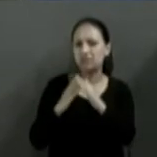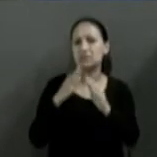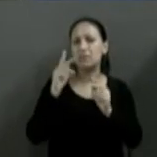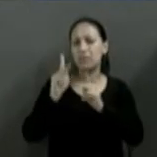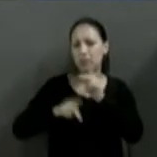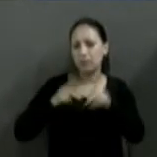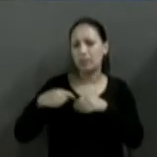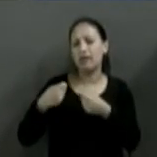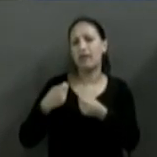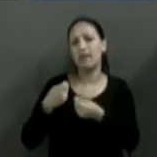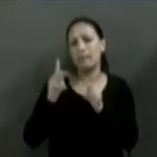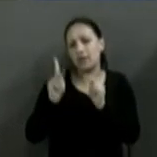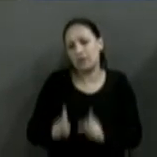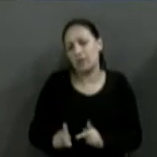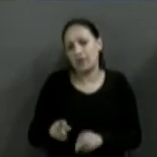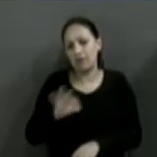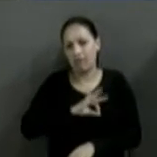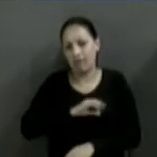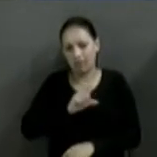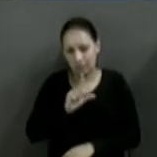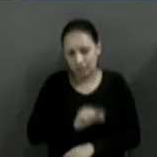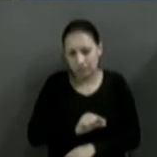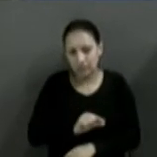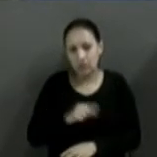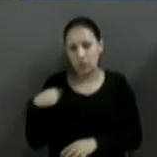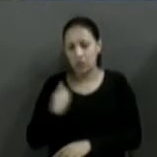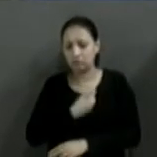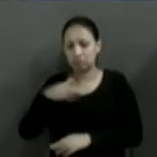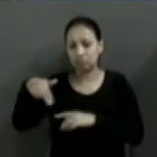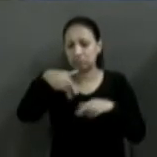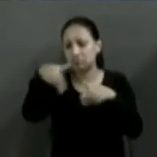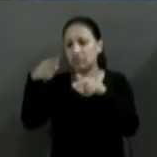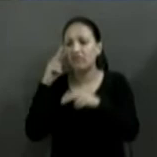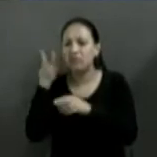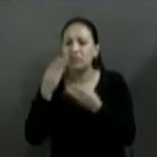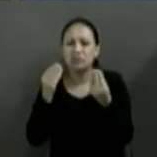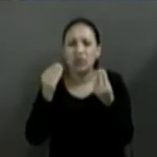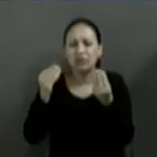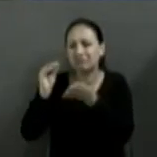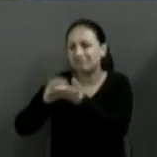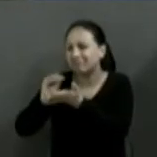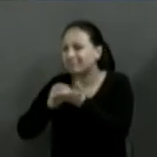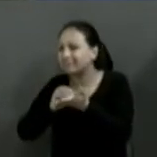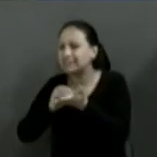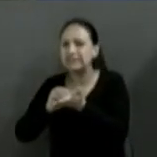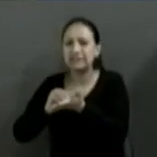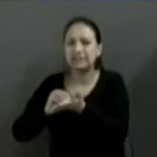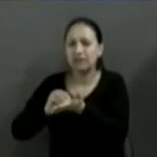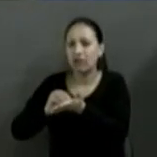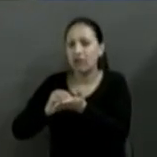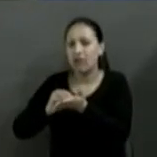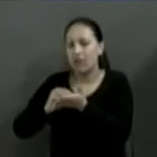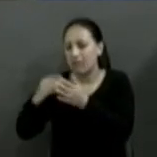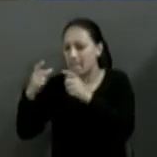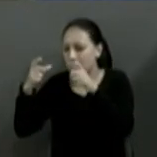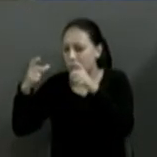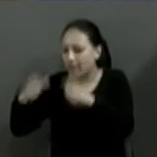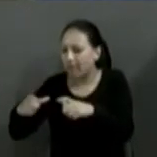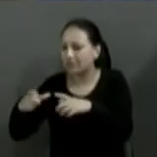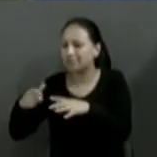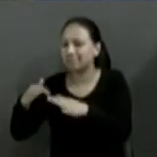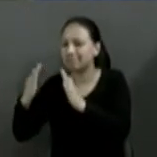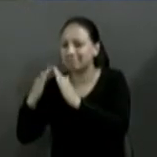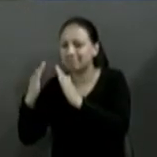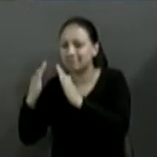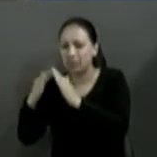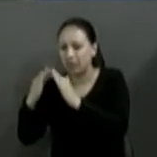de baixa renda. A gente andando pela cidade, a gente vê muitas carências, vê muitas regiões onde as pessoas vivem no Estado, que realmente a gente